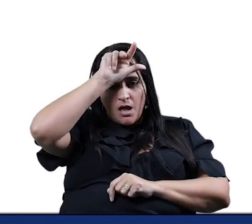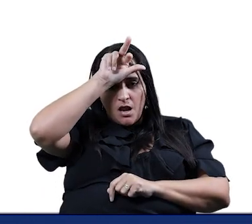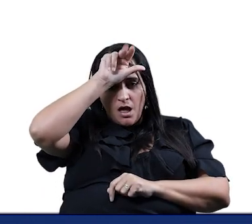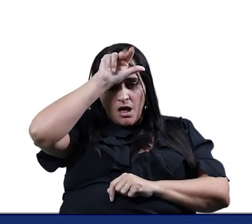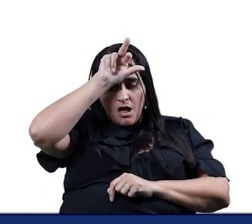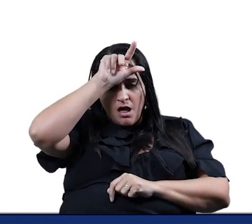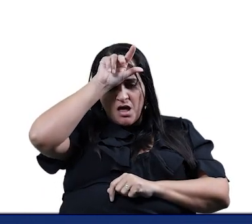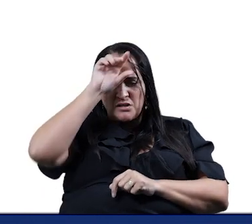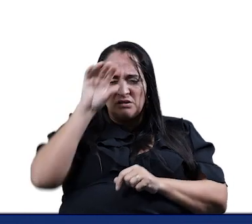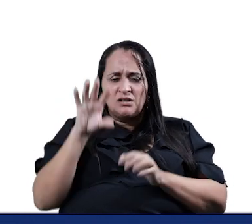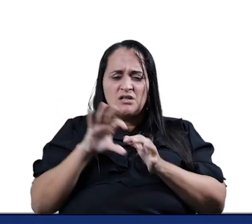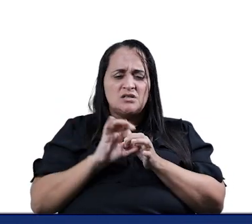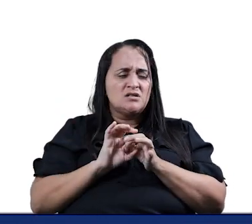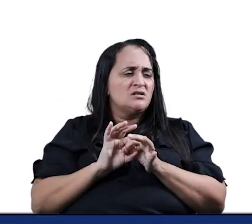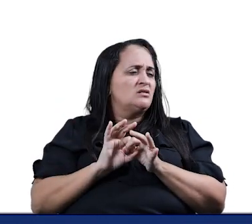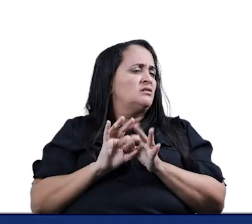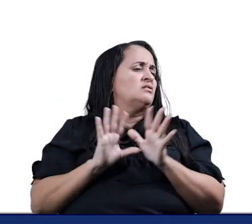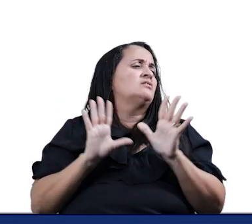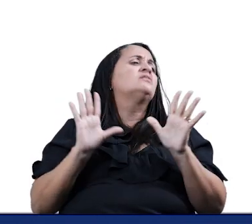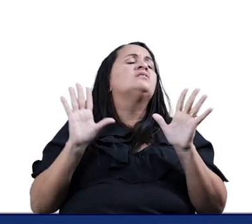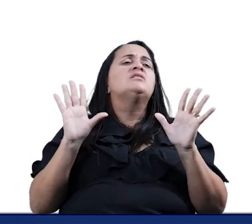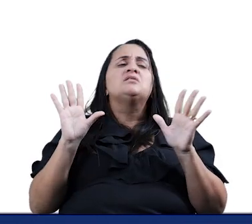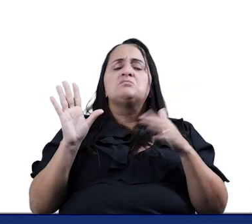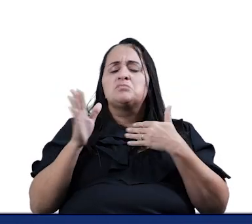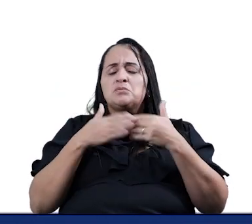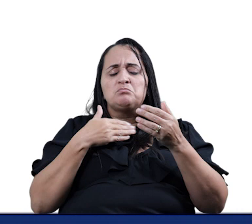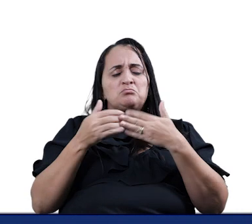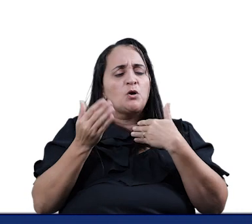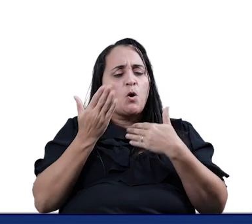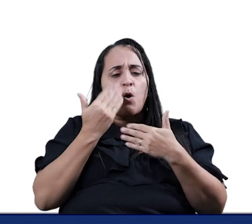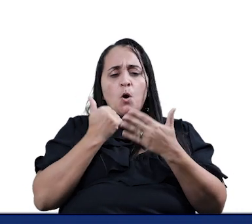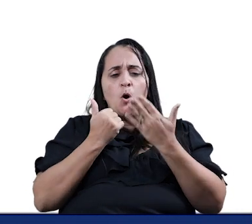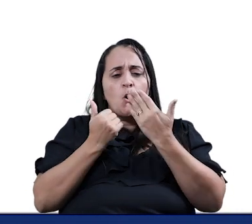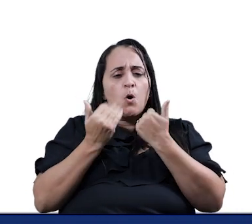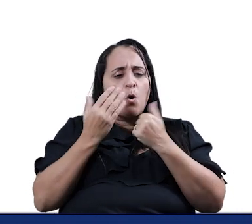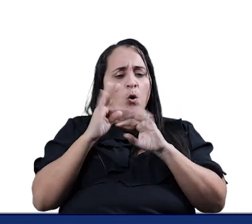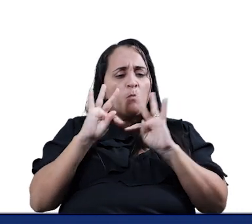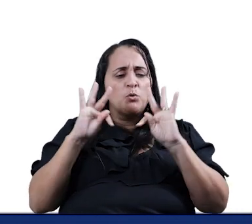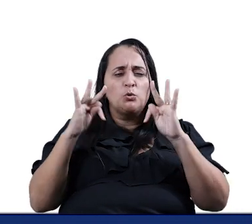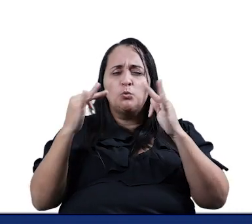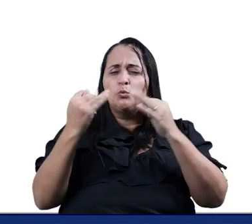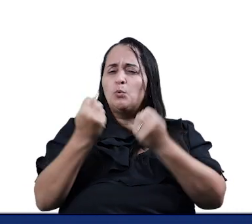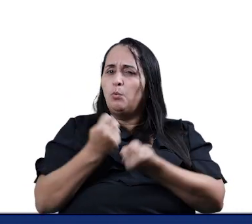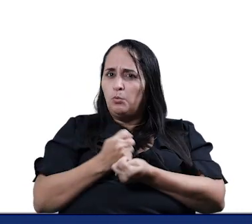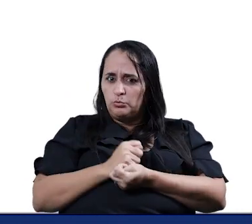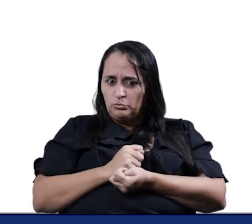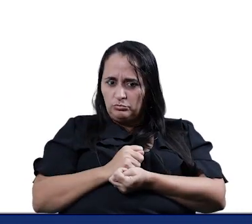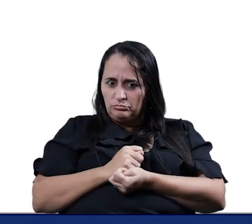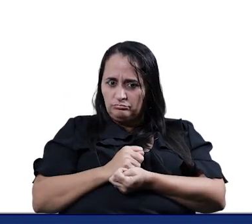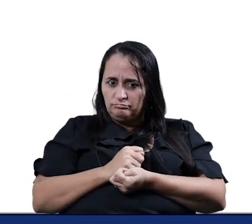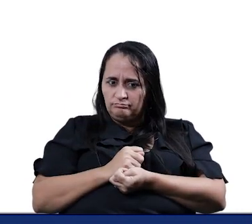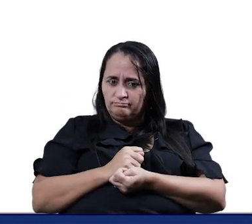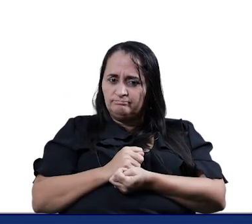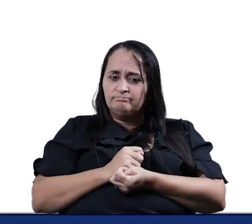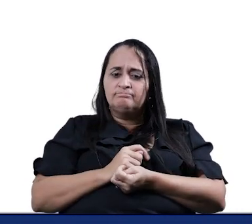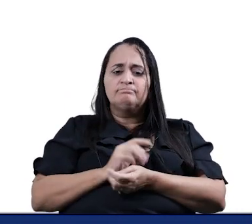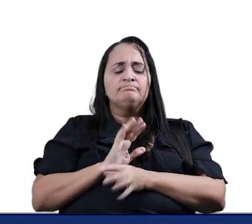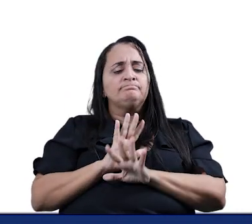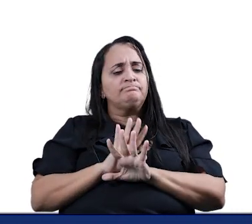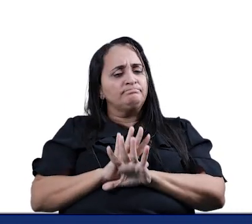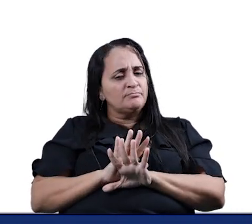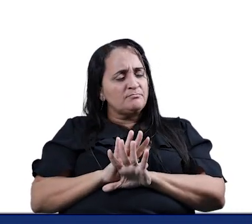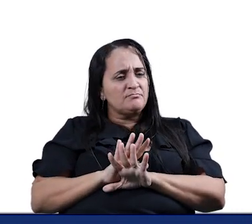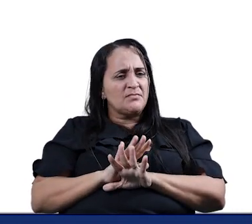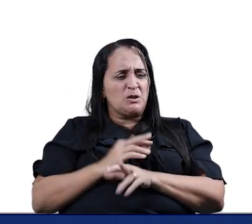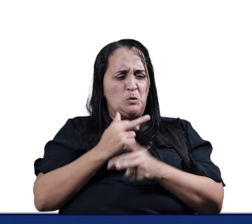Poucos liberais Assim Quando se trata De alimentação Elas comem Praticamente De tudo Isso